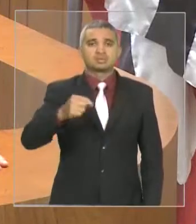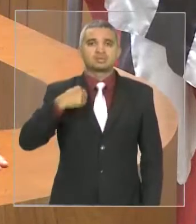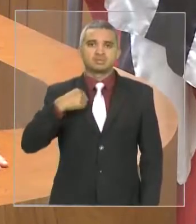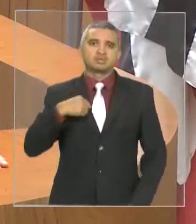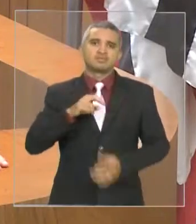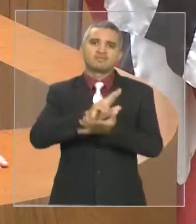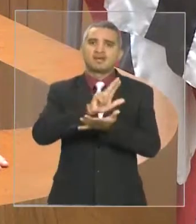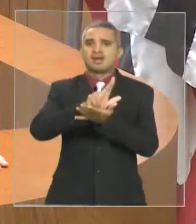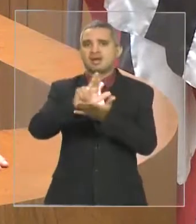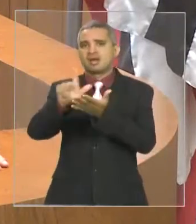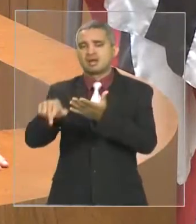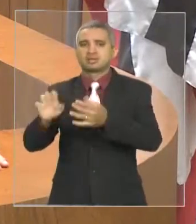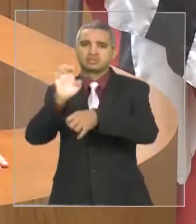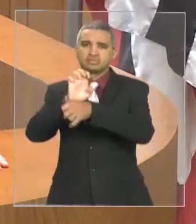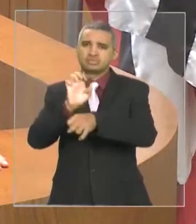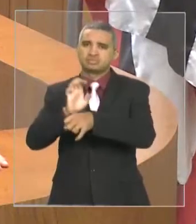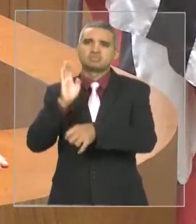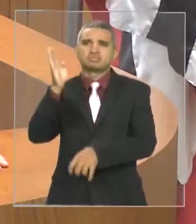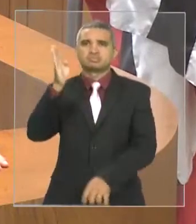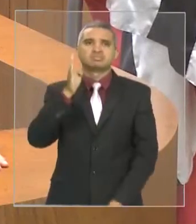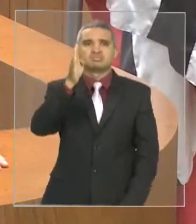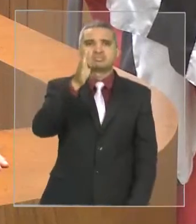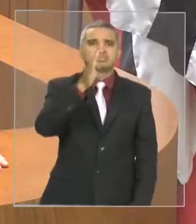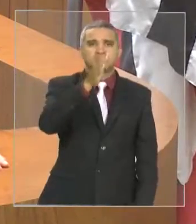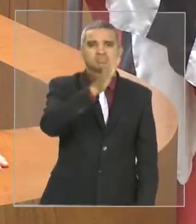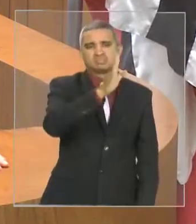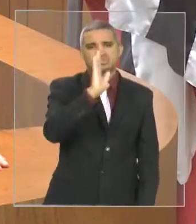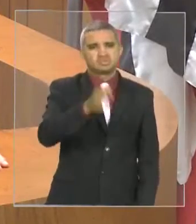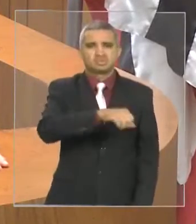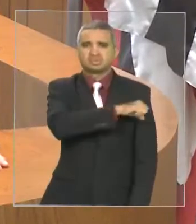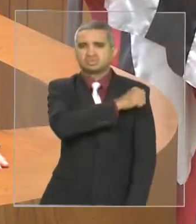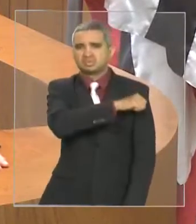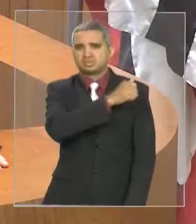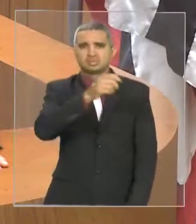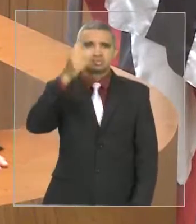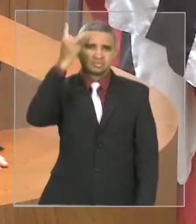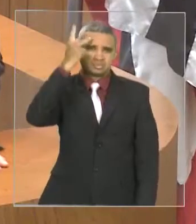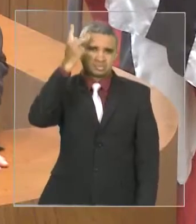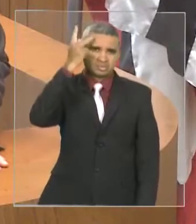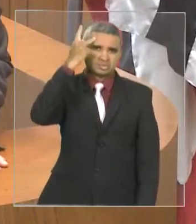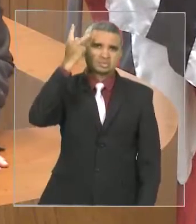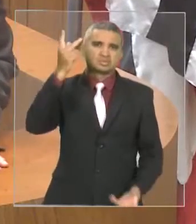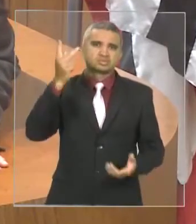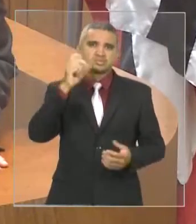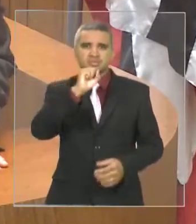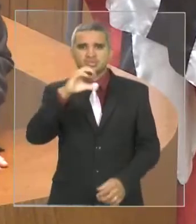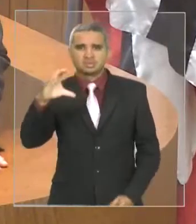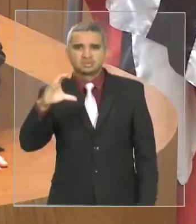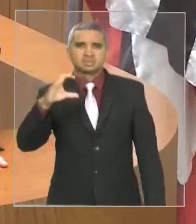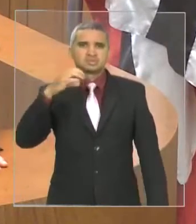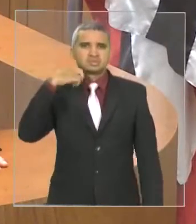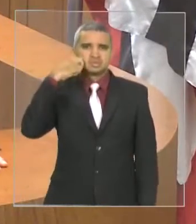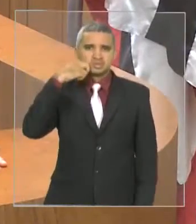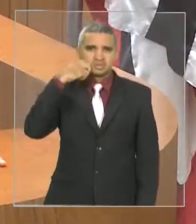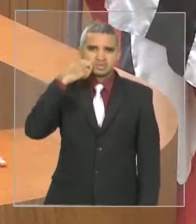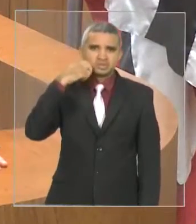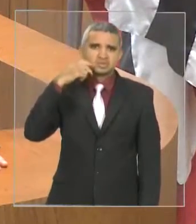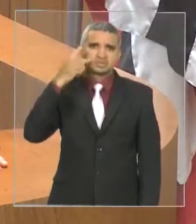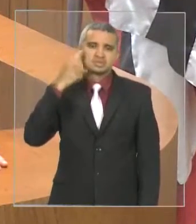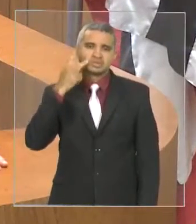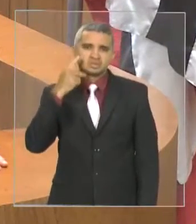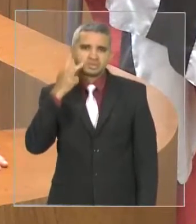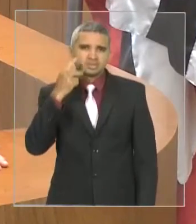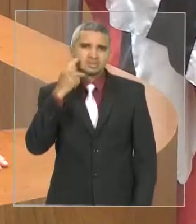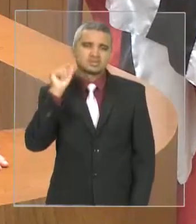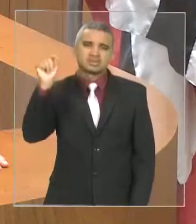estive no Tocantins, estive no Rio Grande do Sul, Rio, São Paulo, Santa Catarina, Ceará, Alagoas, estive agora em Anapiraca. E